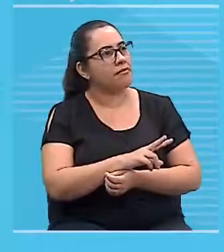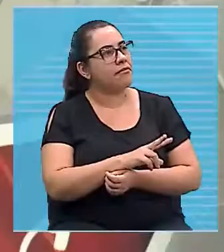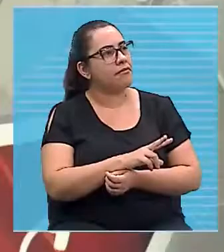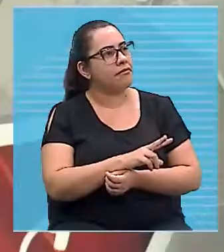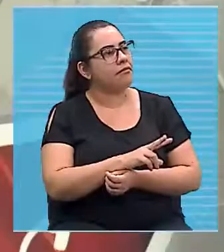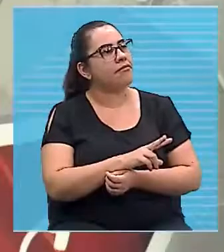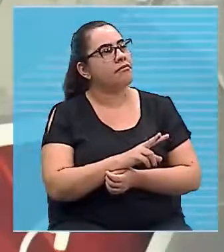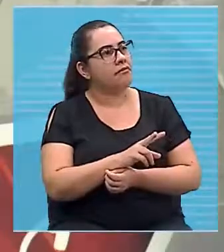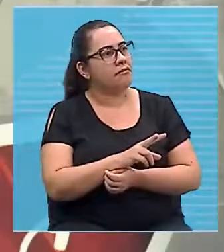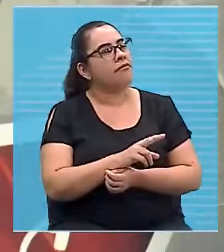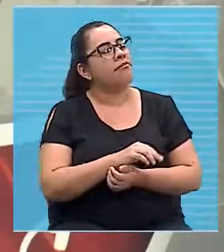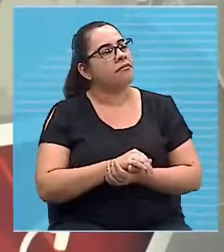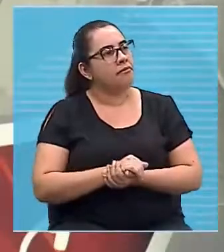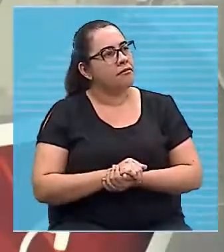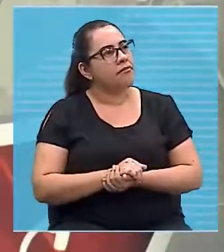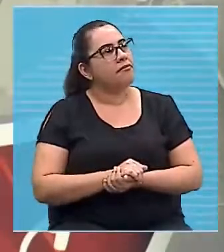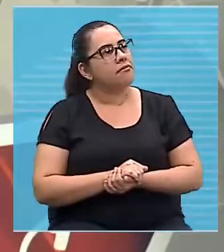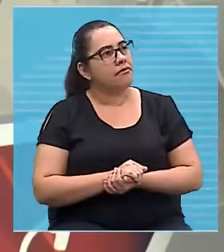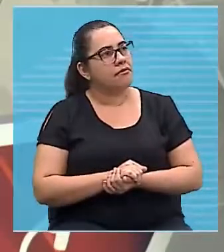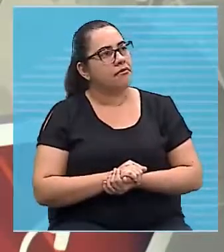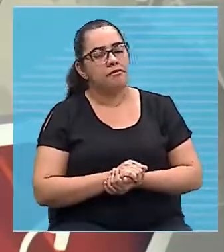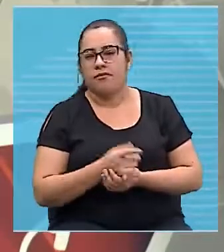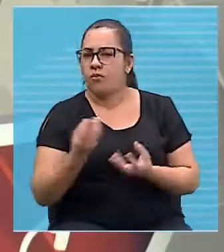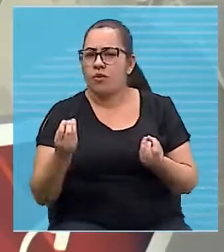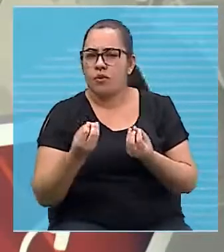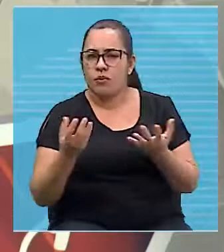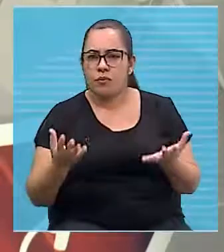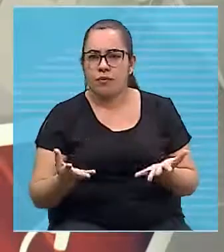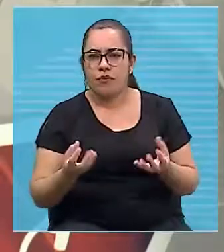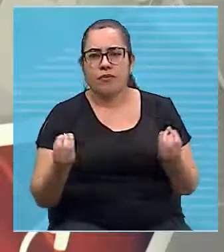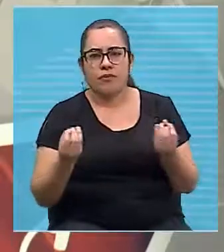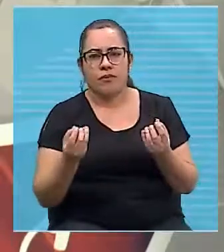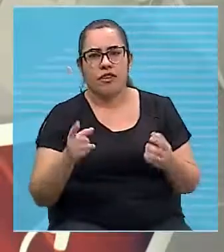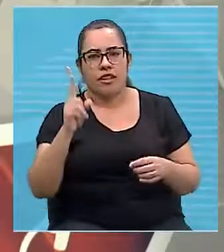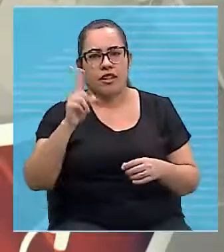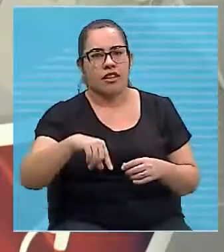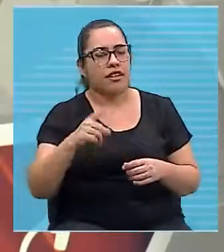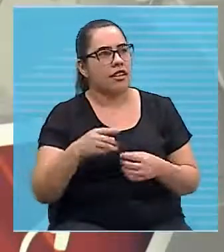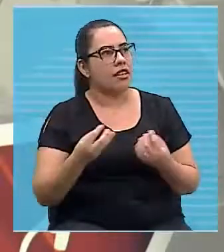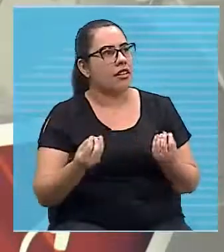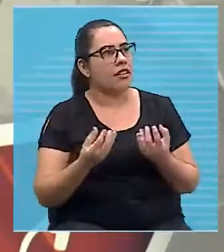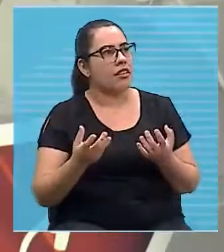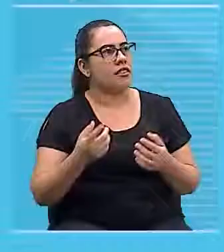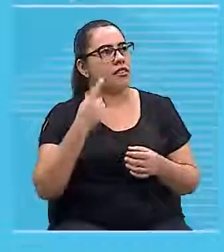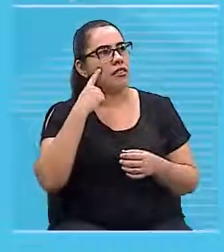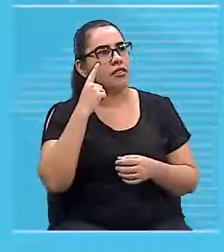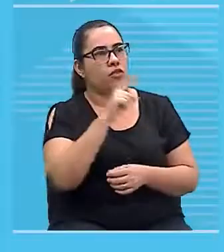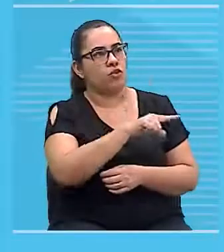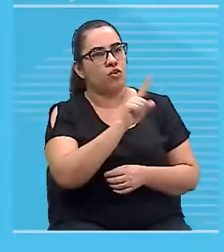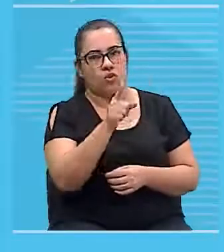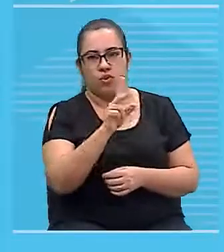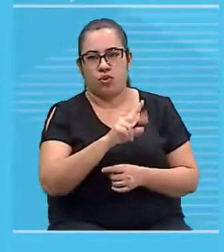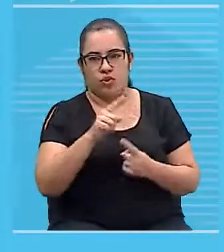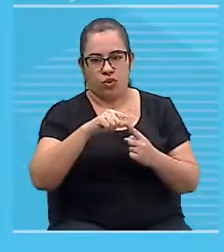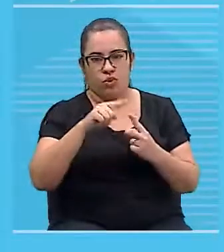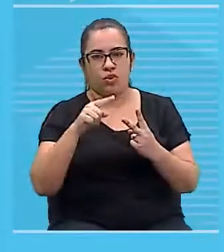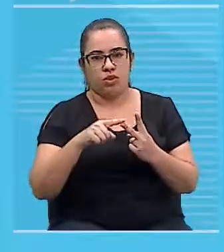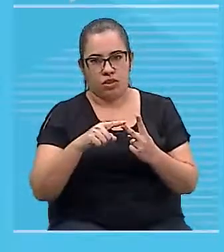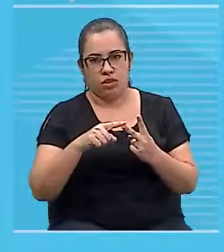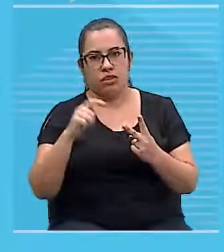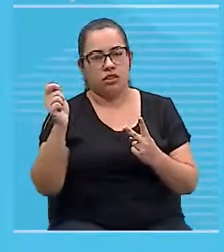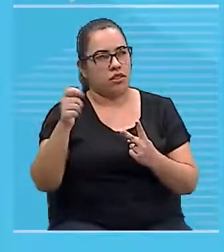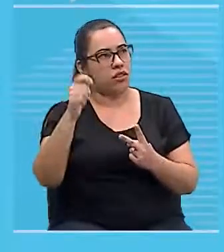Olha só. Você vai ter essa regrinha da mão direita para duas situações.